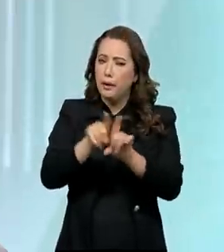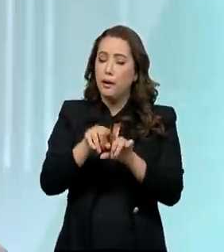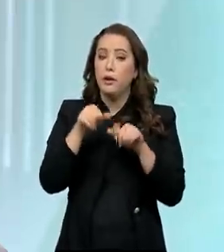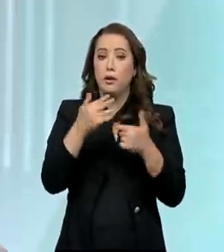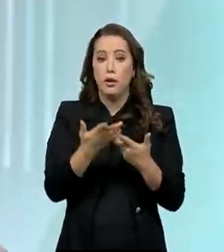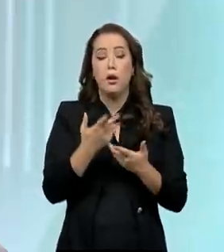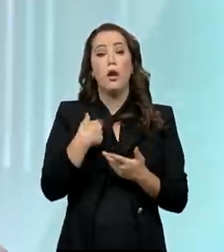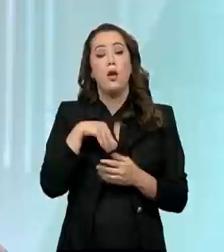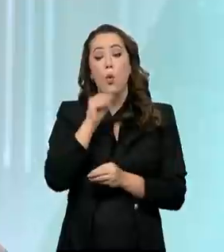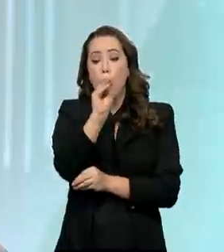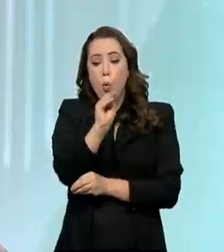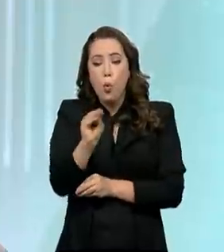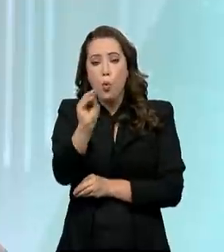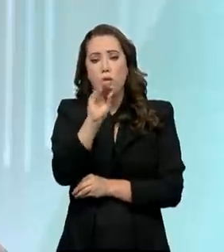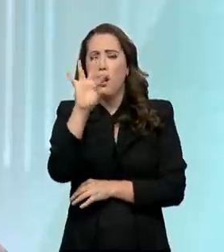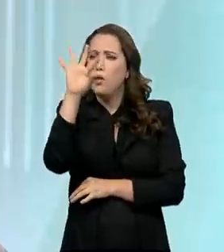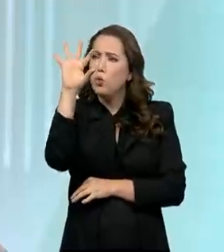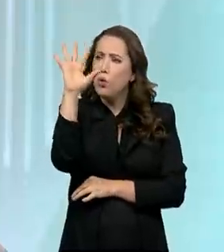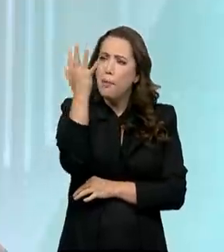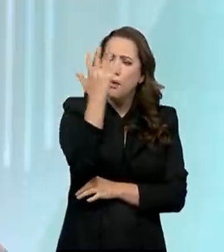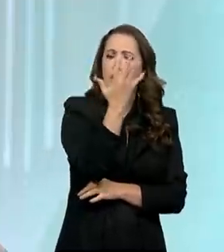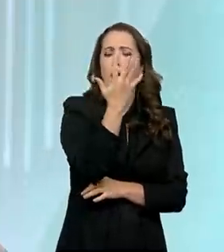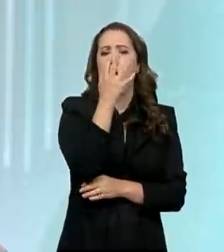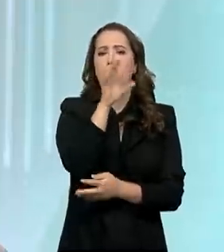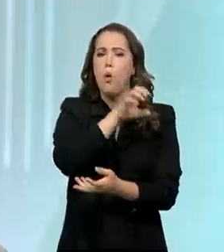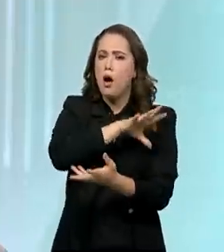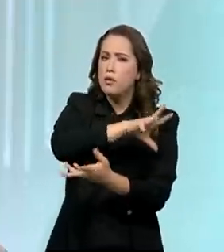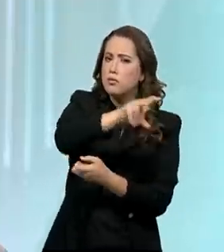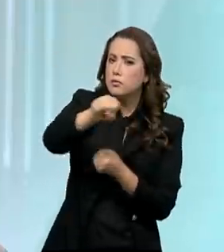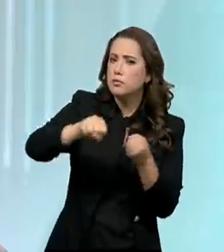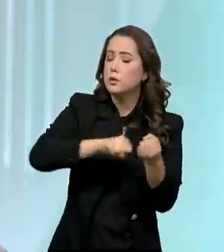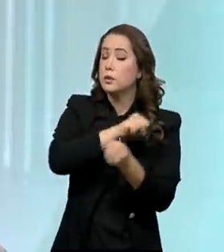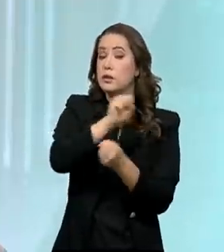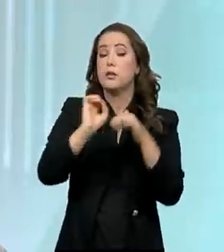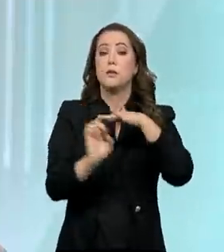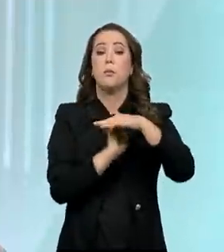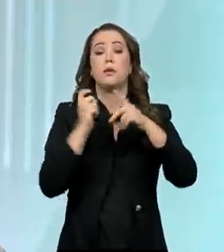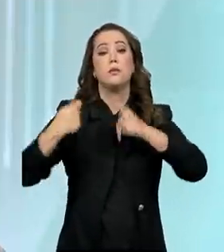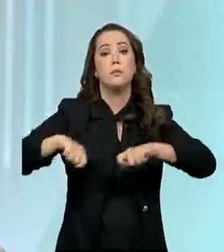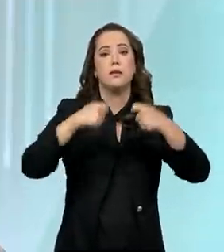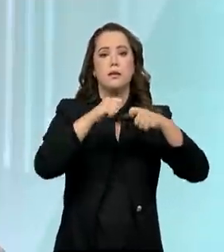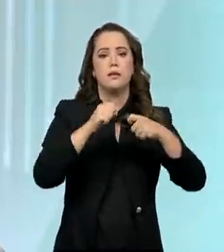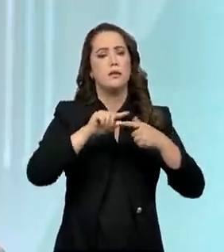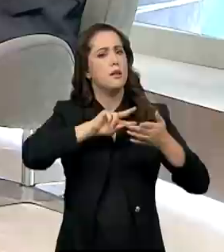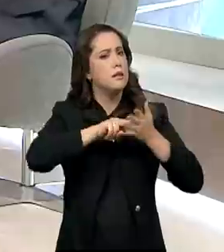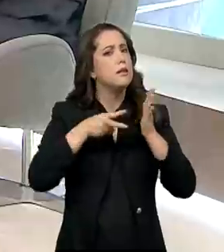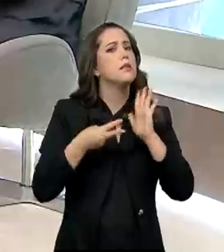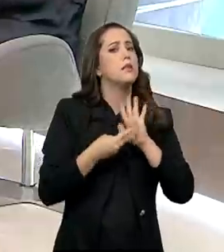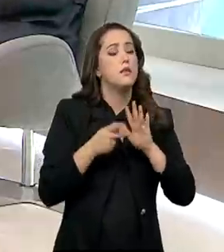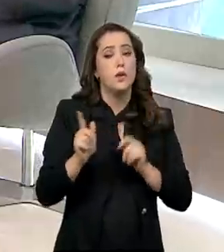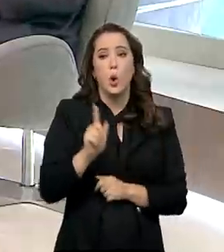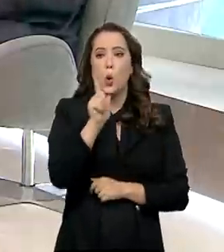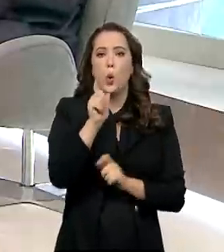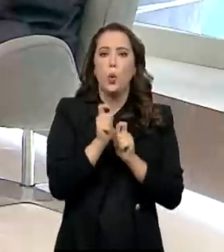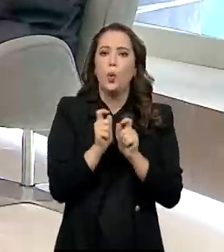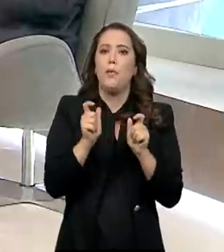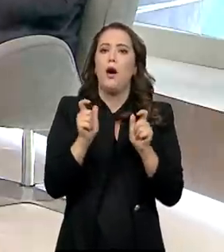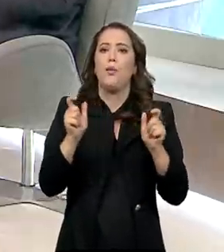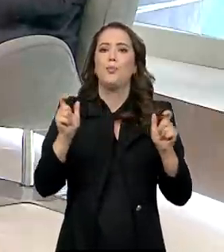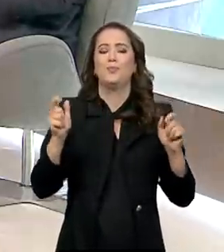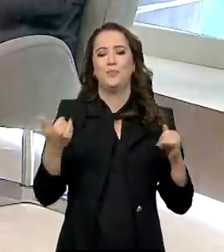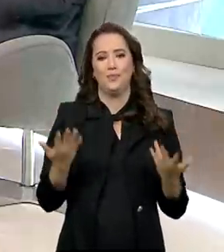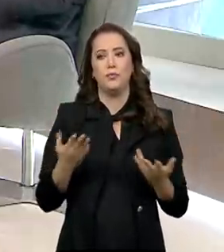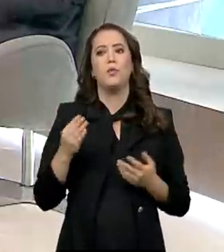resiliência ambiental, a sustentabilidade ambiental para as empresas vai gerar mais lucro financeiro. E isso é uma enorme